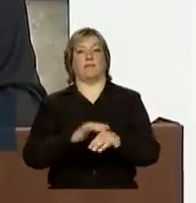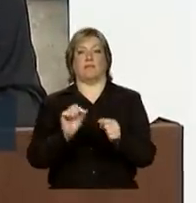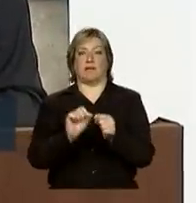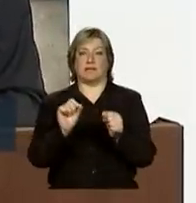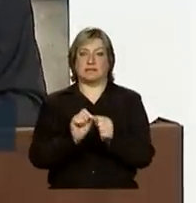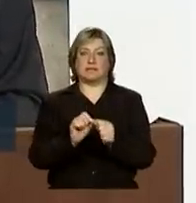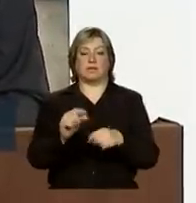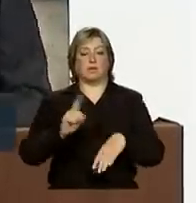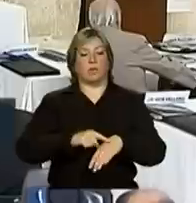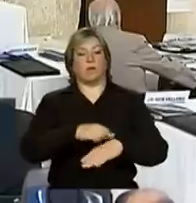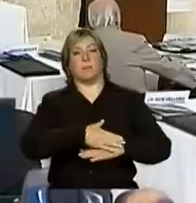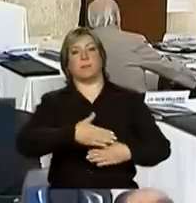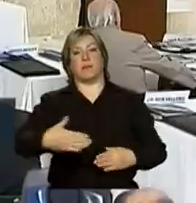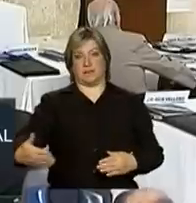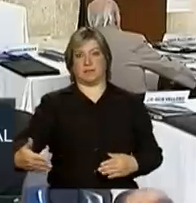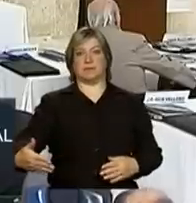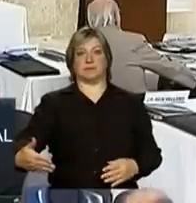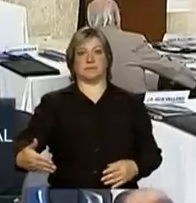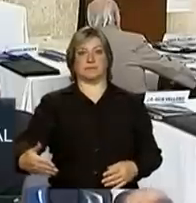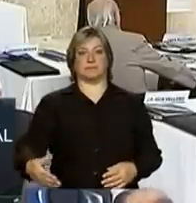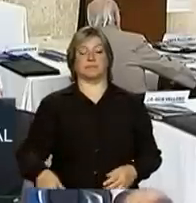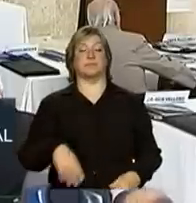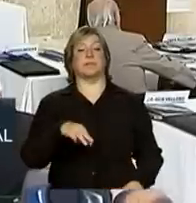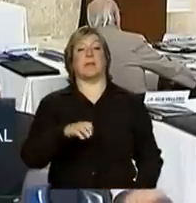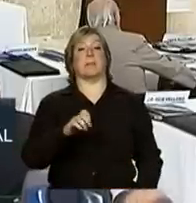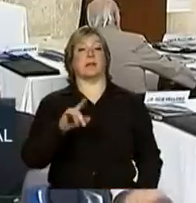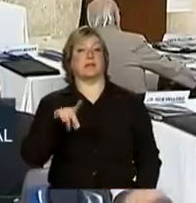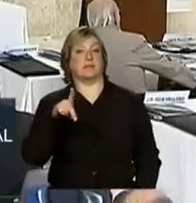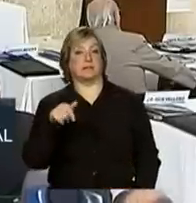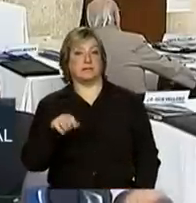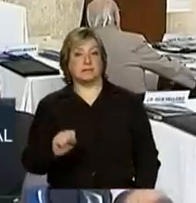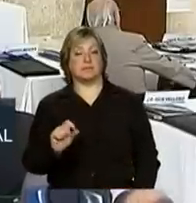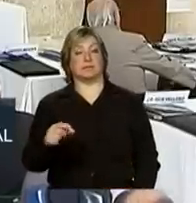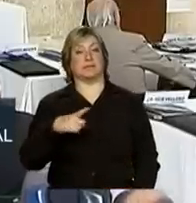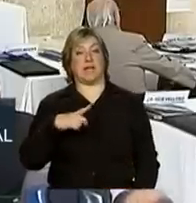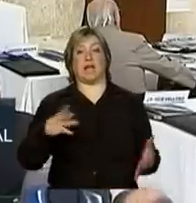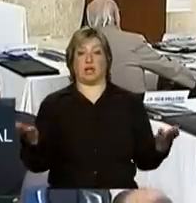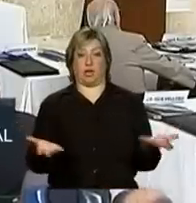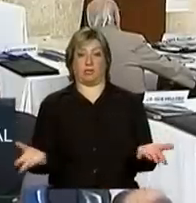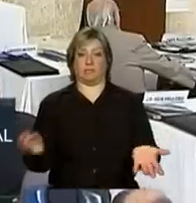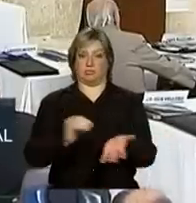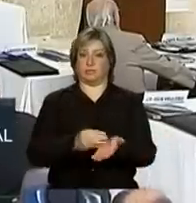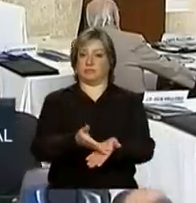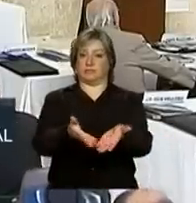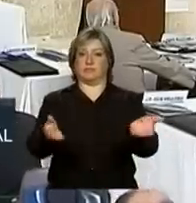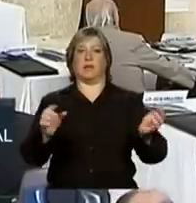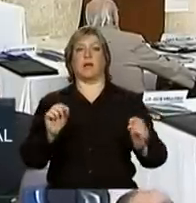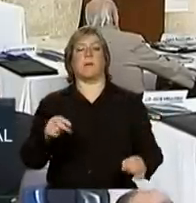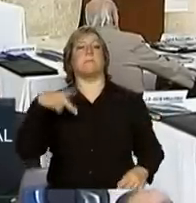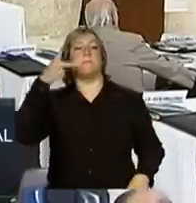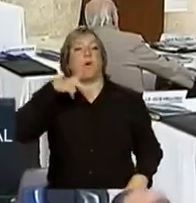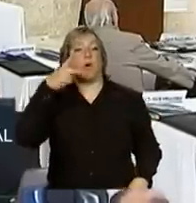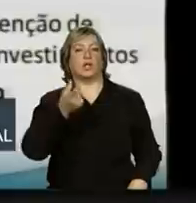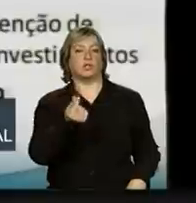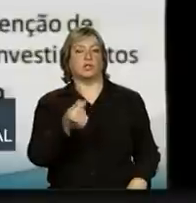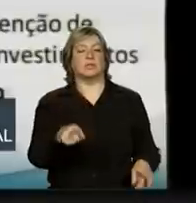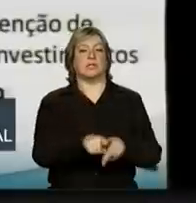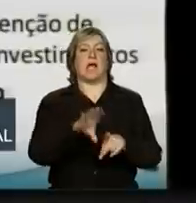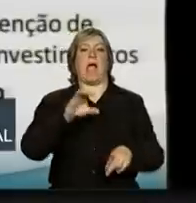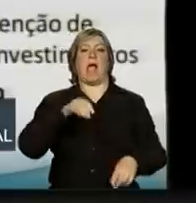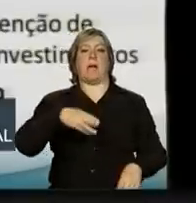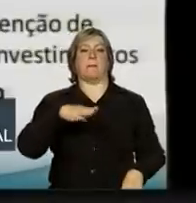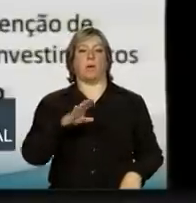esse período. As medidas estão colocadas aí, política monetária, política cambial,